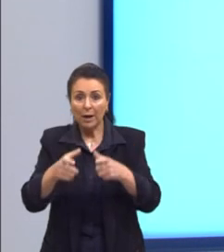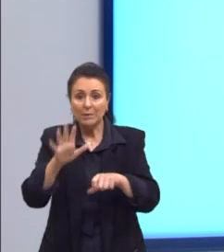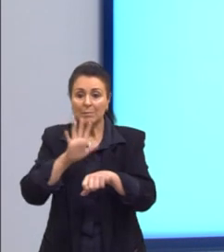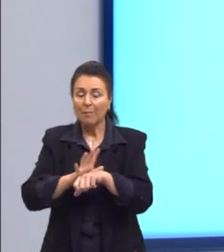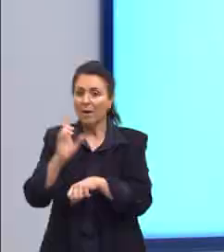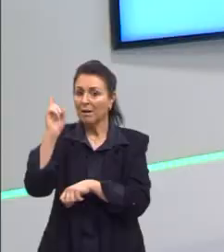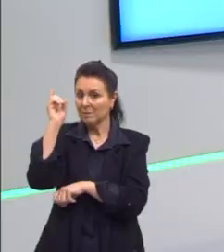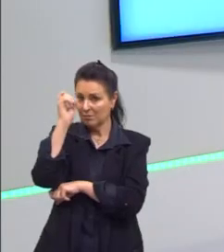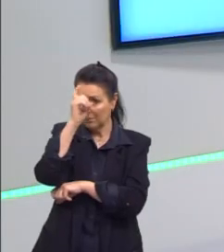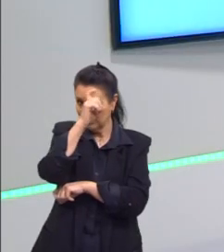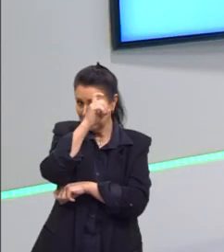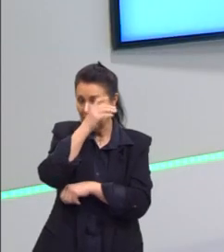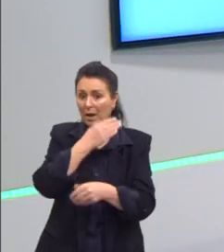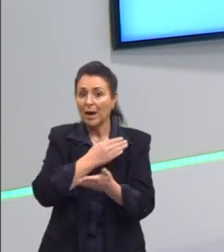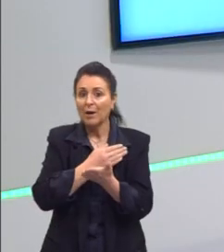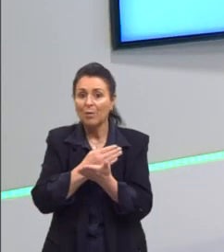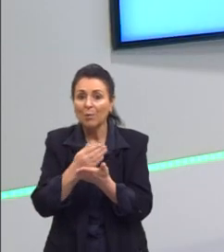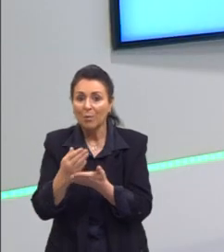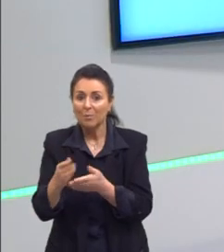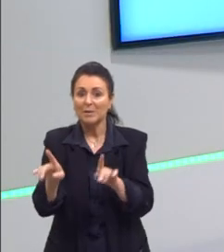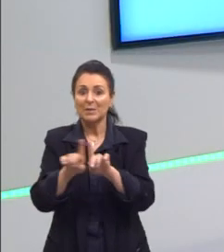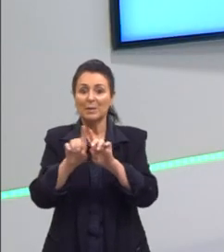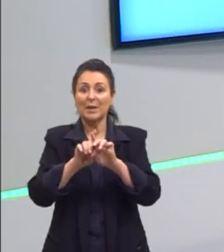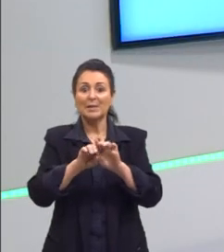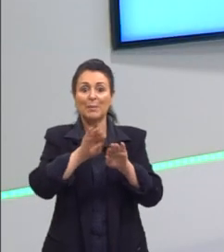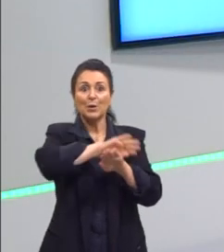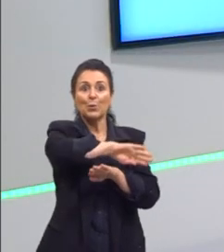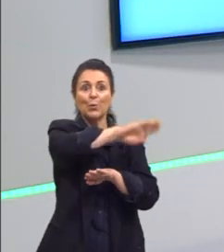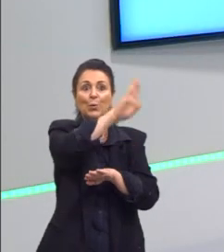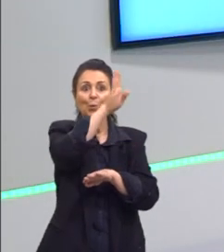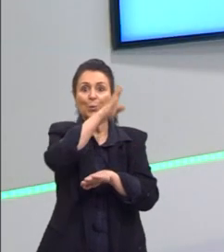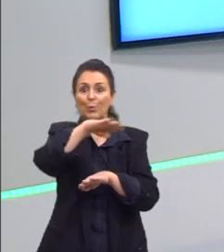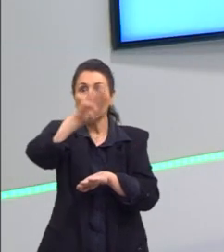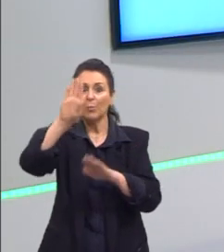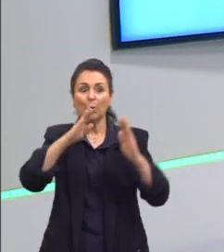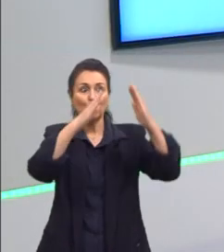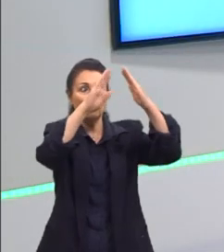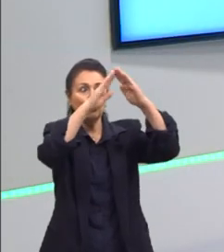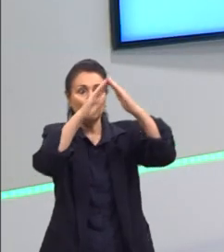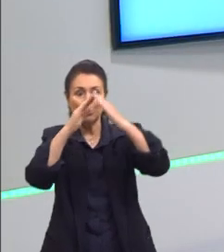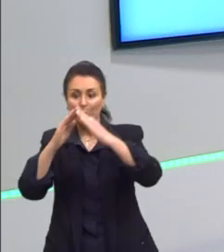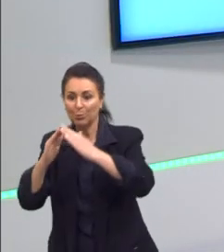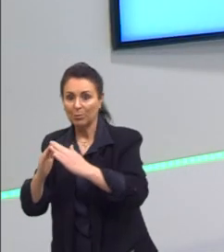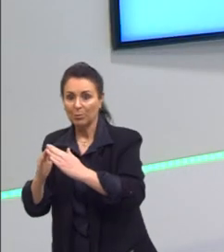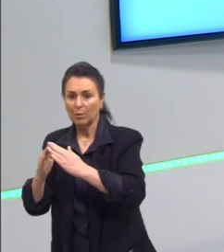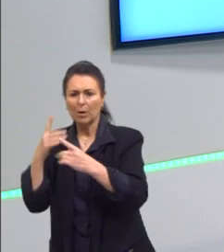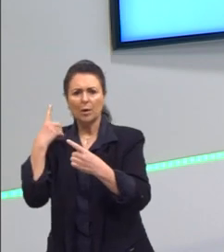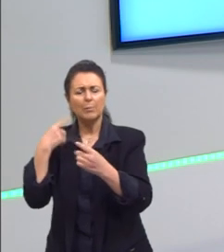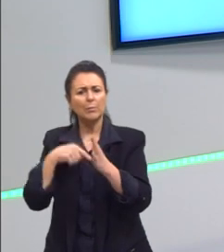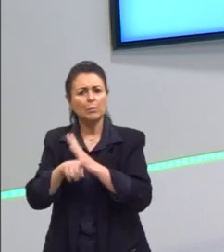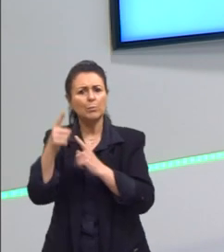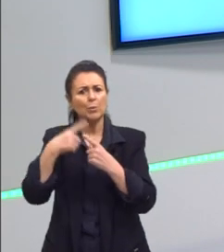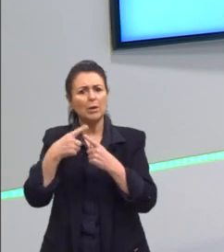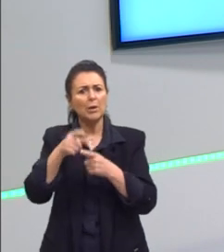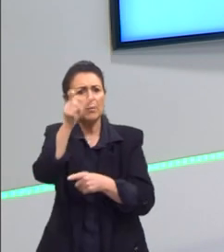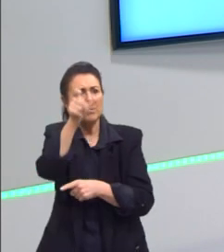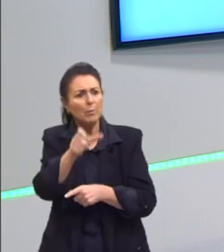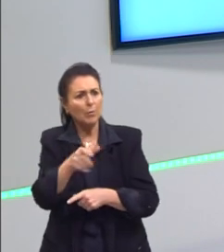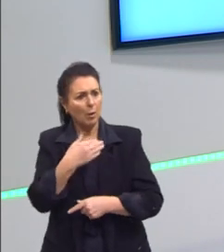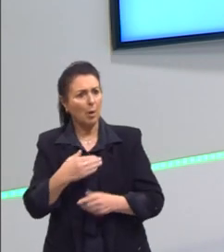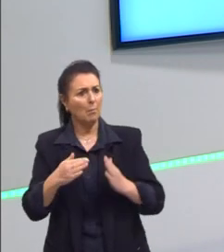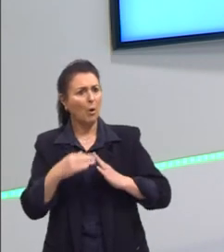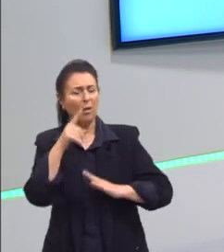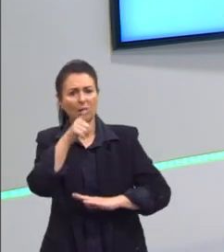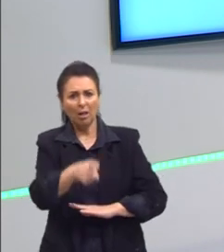E aí que vai começar, por exemplo, a ocupação dos morros. A gente, às vezes, se pergunta por que as pessoas vivem no sopé de um morro, que a terra